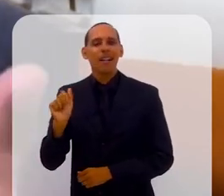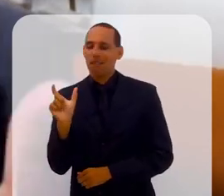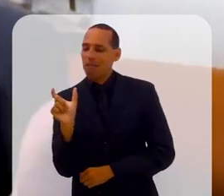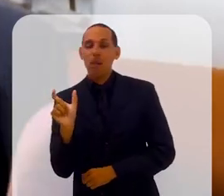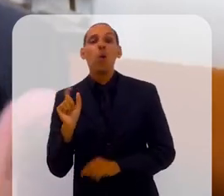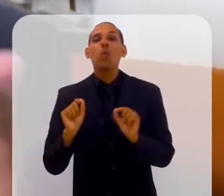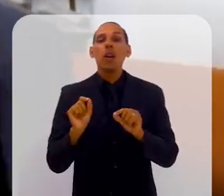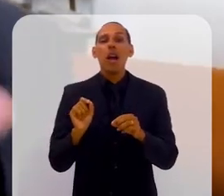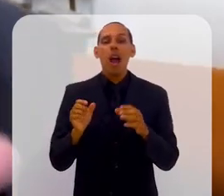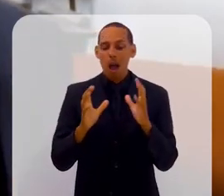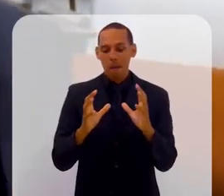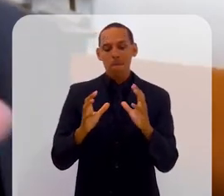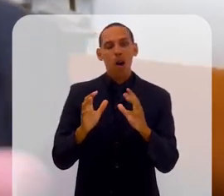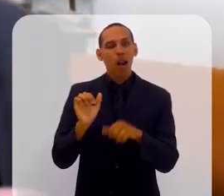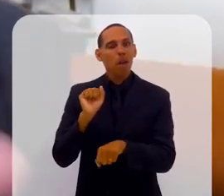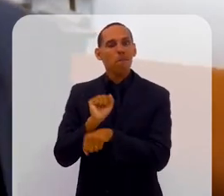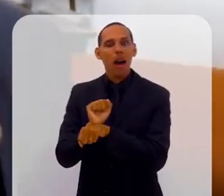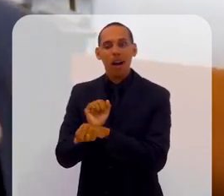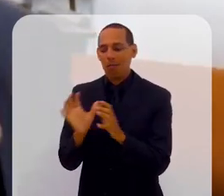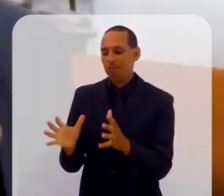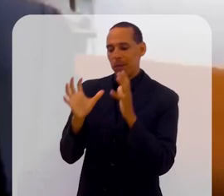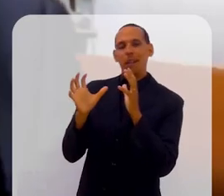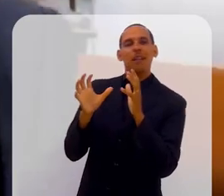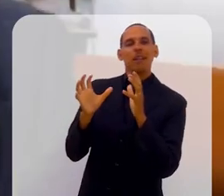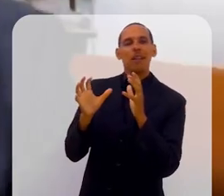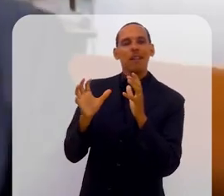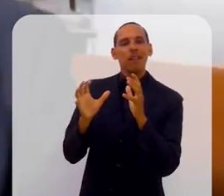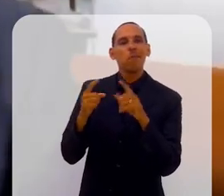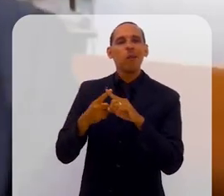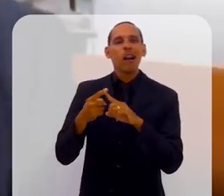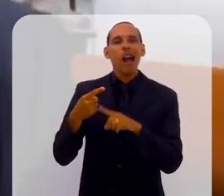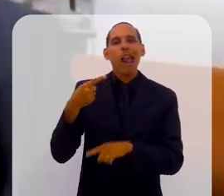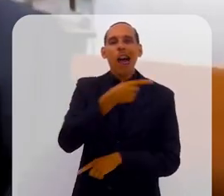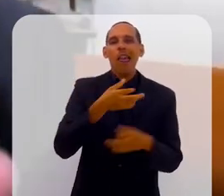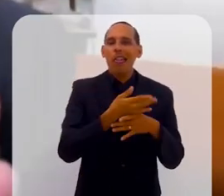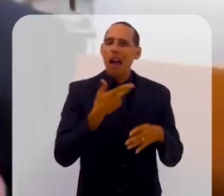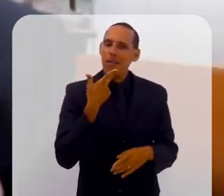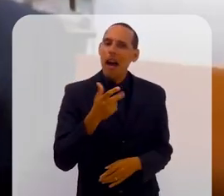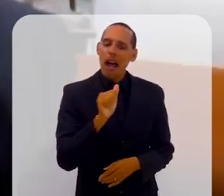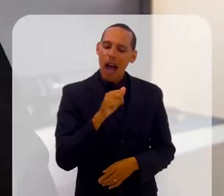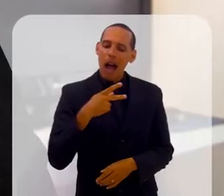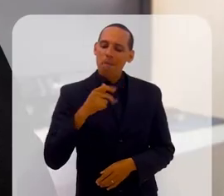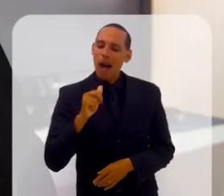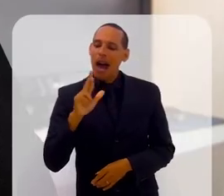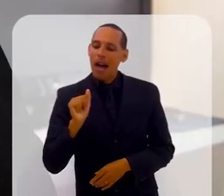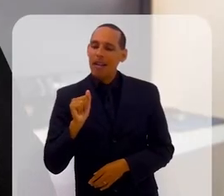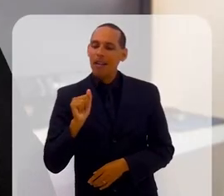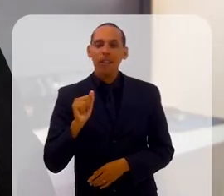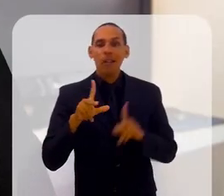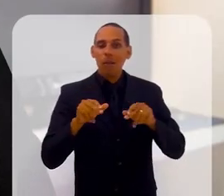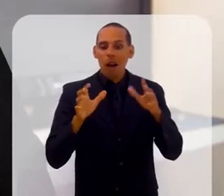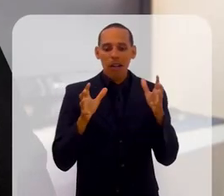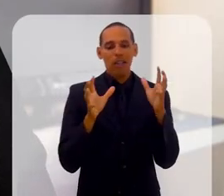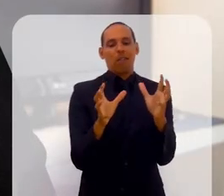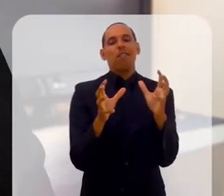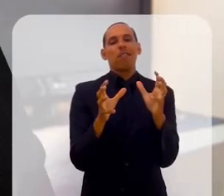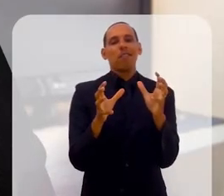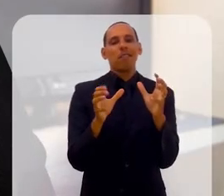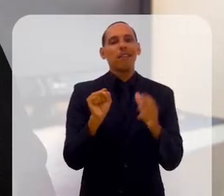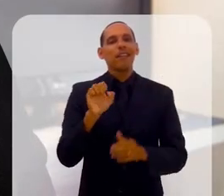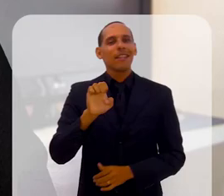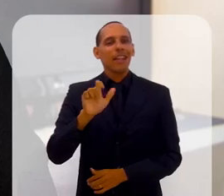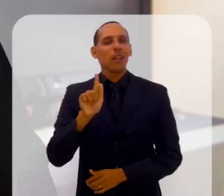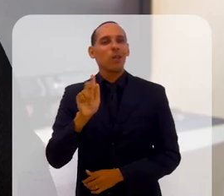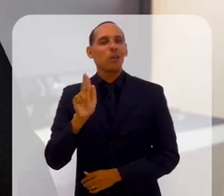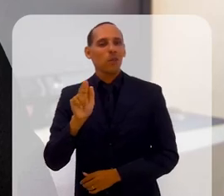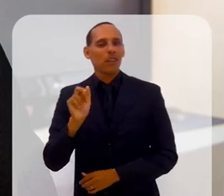aparar uma bola, de segurar, eu estou jogando uma bola. Mas por quê? Porque esse é o vocabulário da minha cidade. Sim. Então, você não questiona